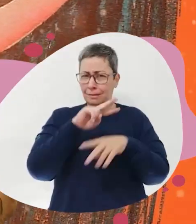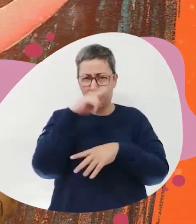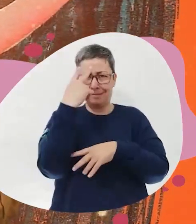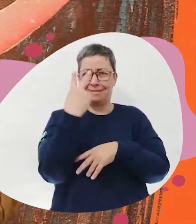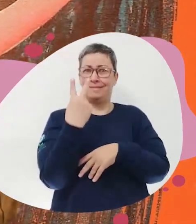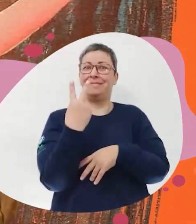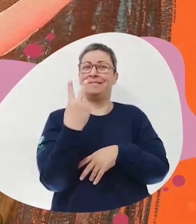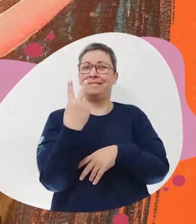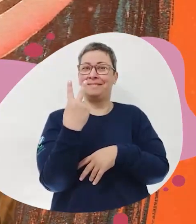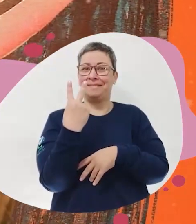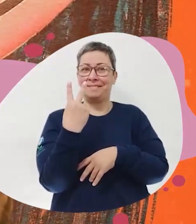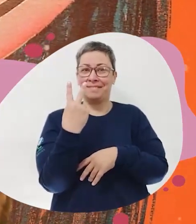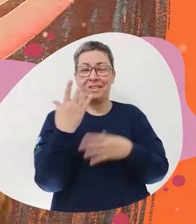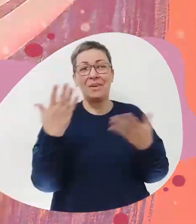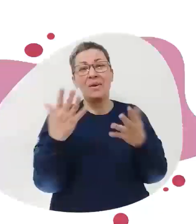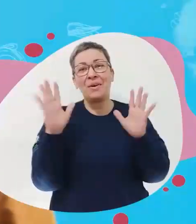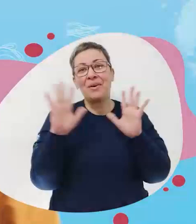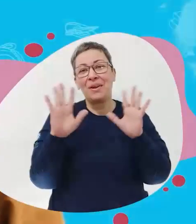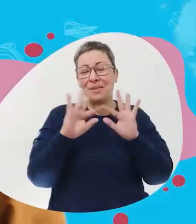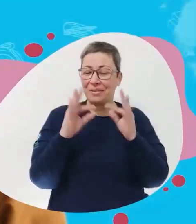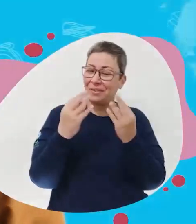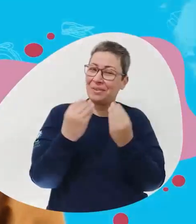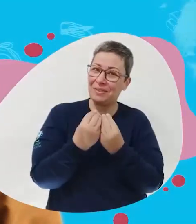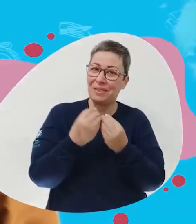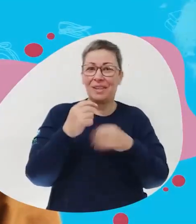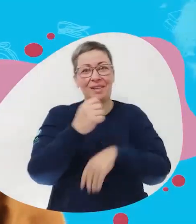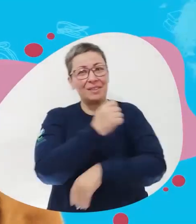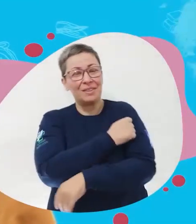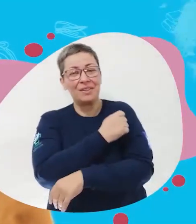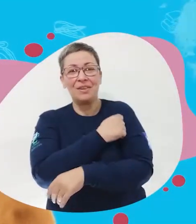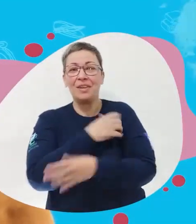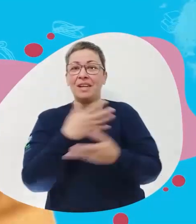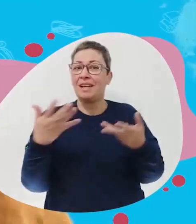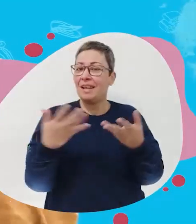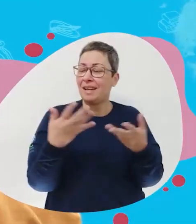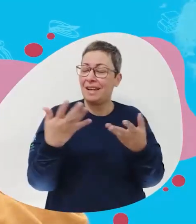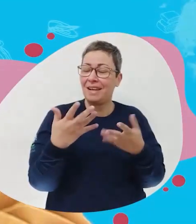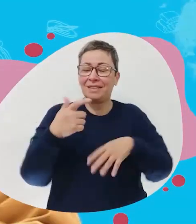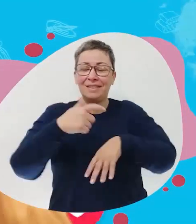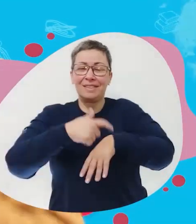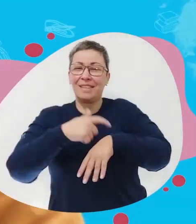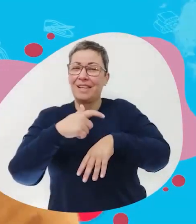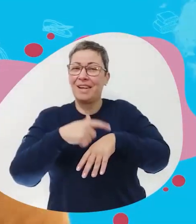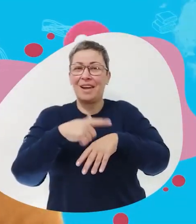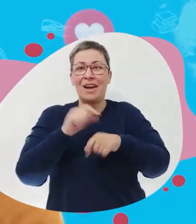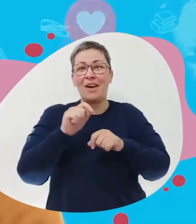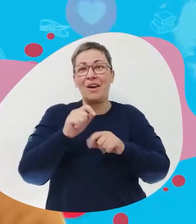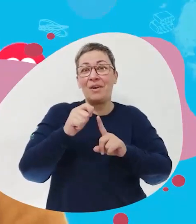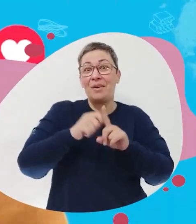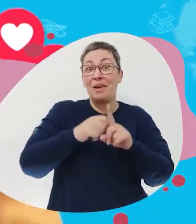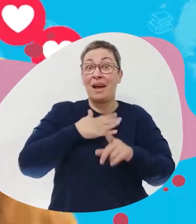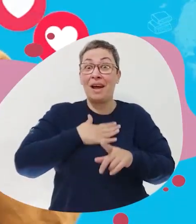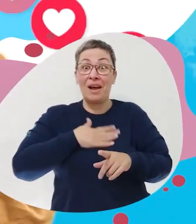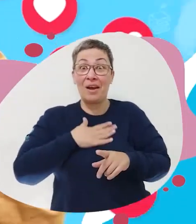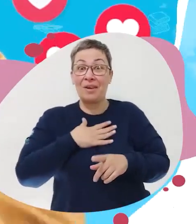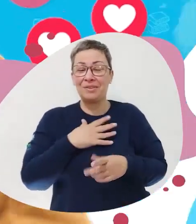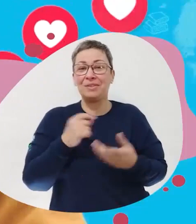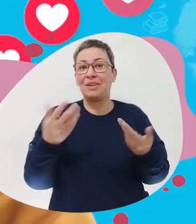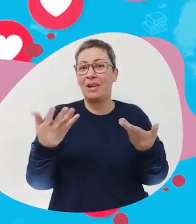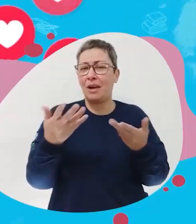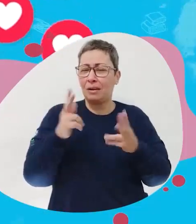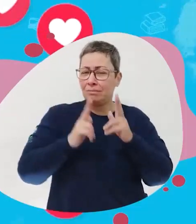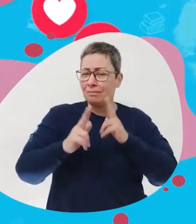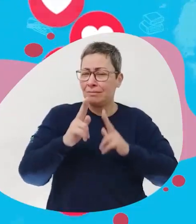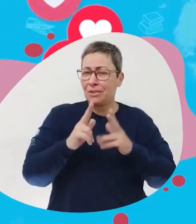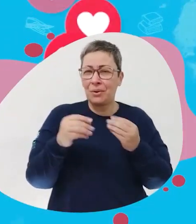de cabeça para baixo, Olá famílias, E alunos, Essa é a hora, Do aluno de agosto, Bora participar?